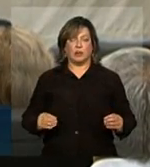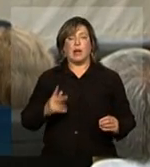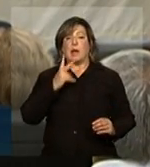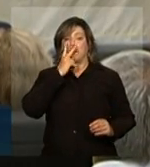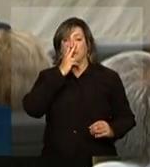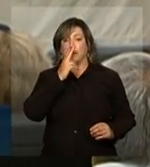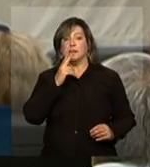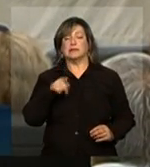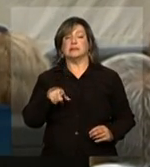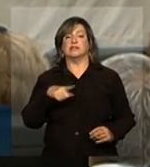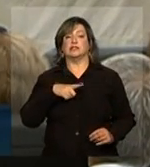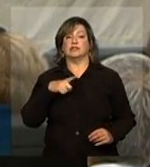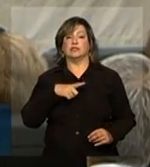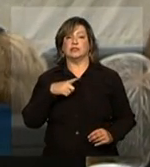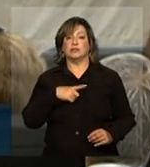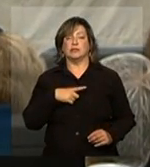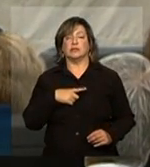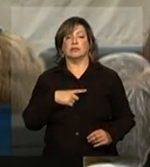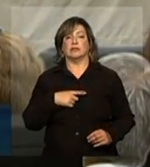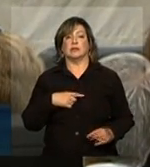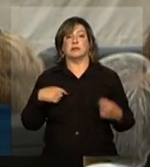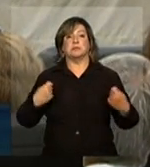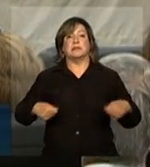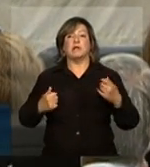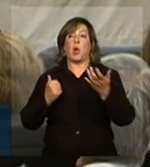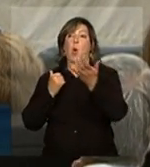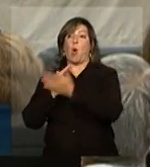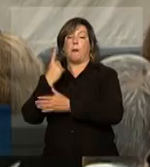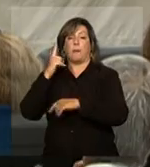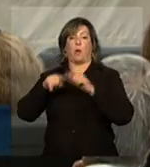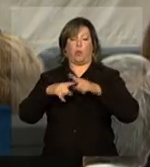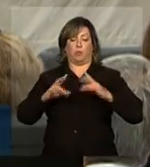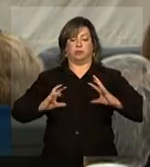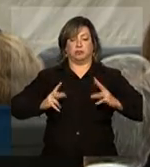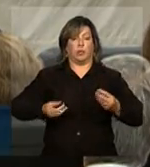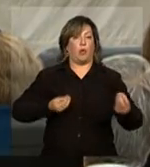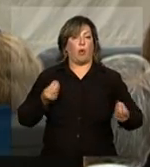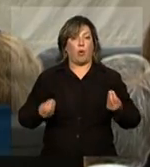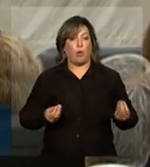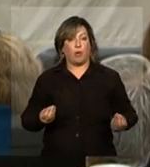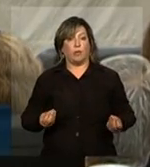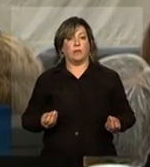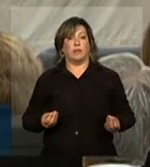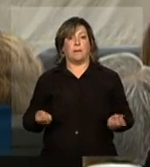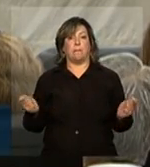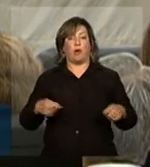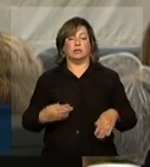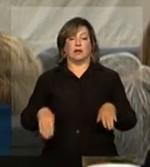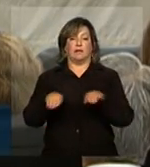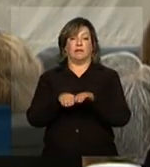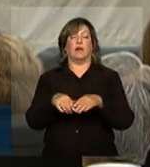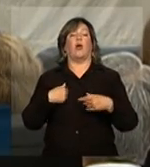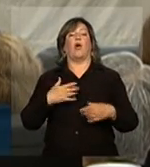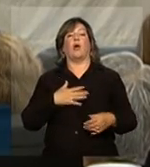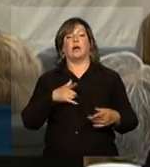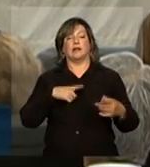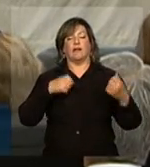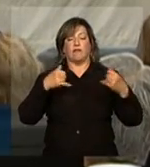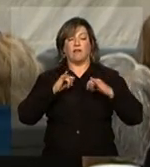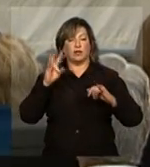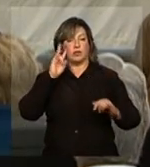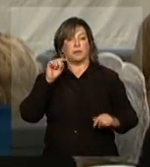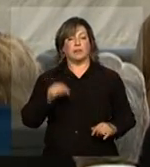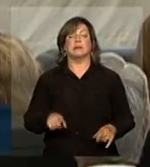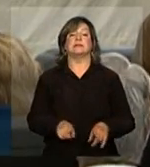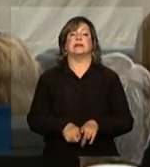parece que havia a necessidade da importação de um equipamento para que houvesse essa compatibilidade. Então, gostaria de ter uma informação a